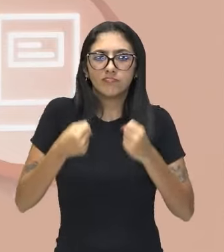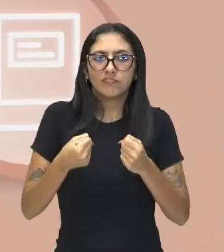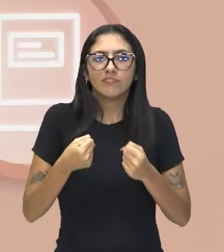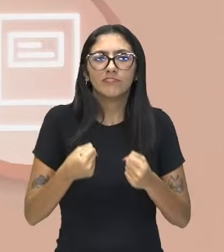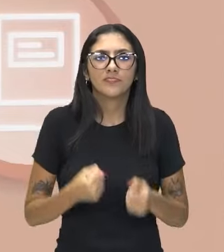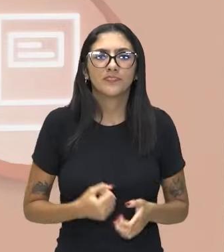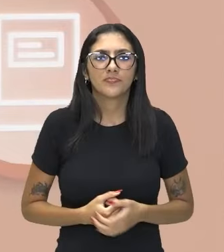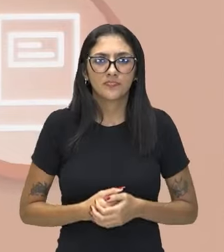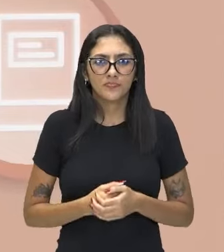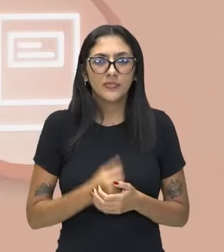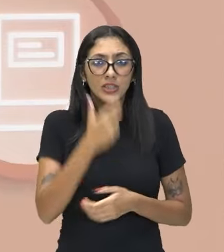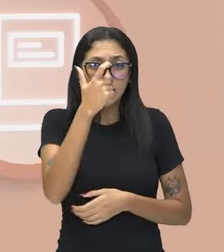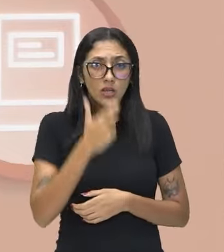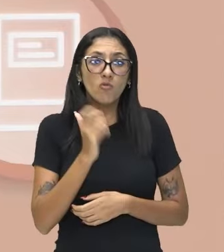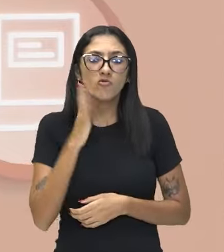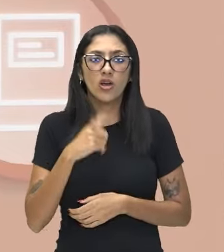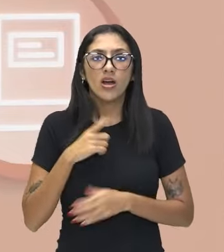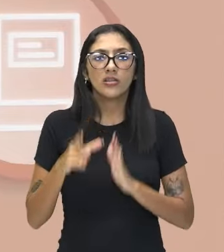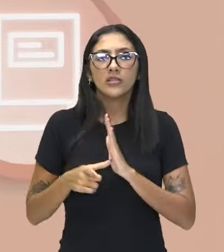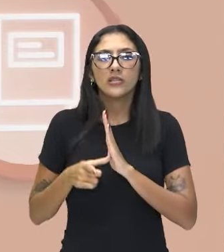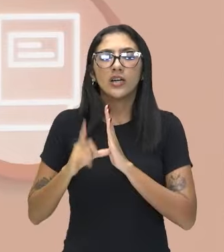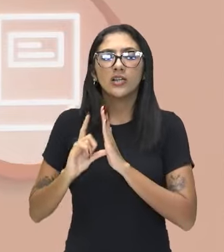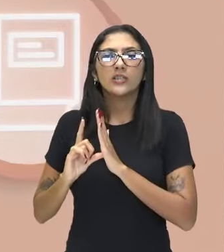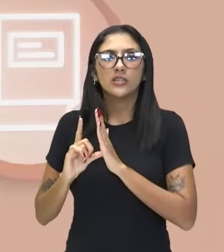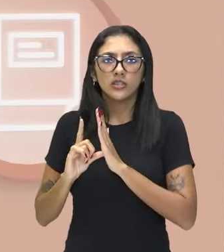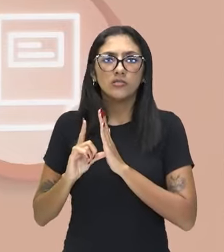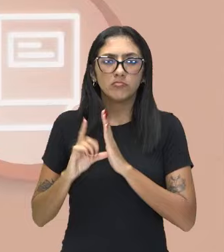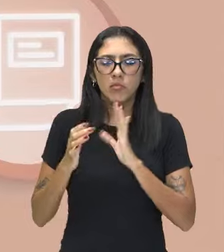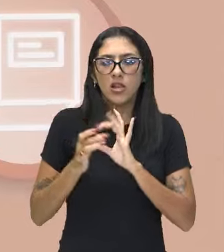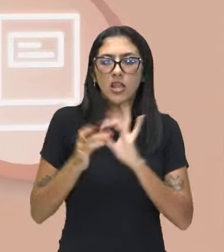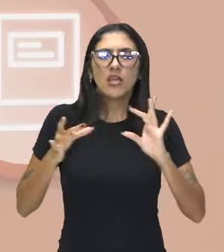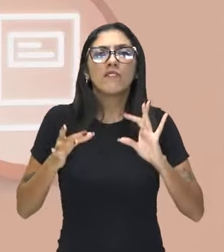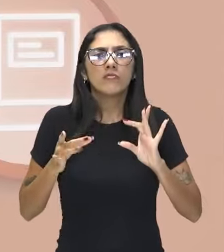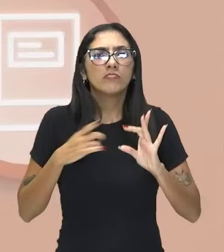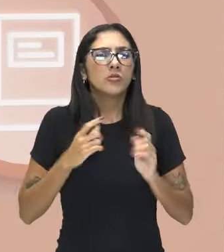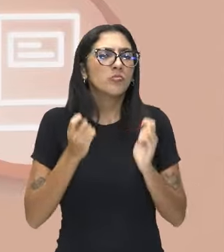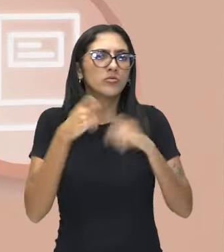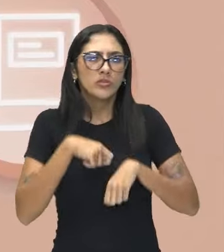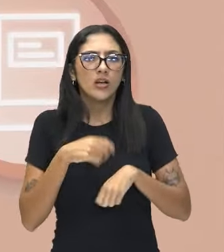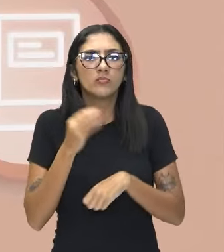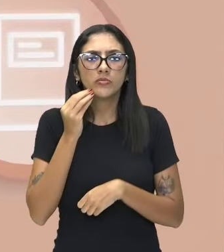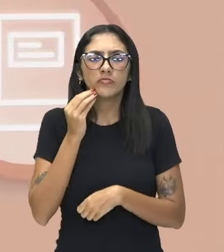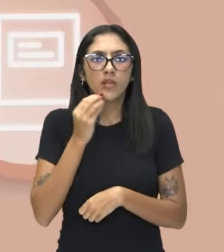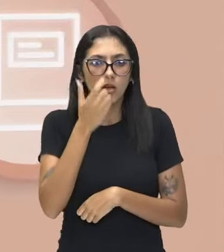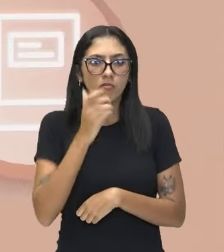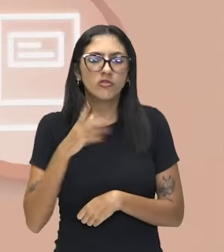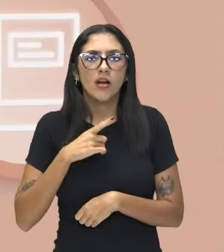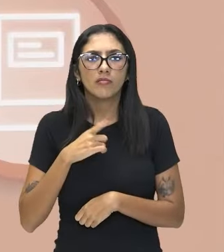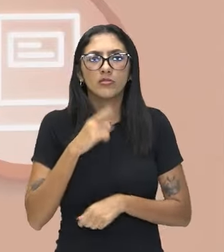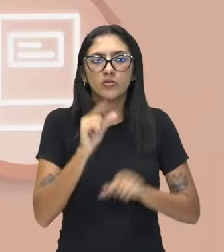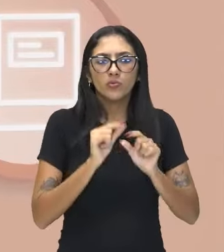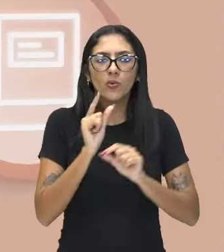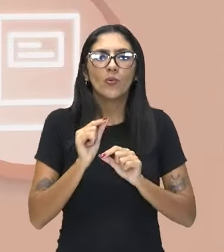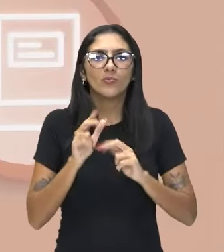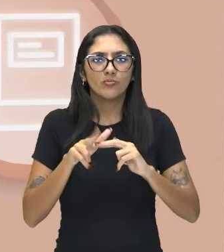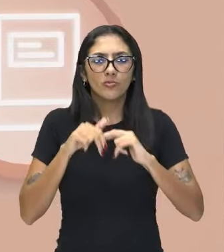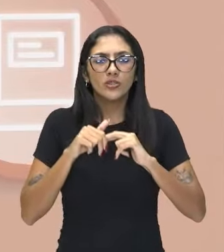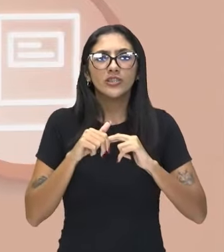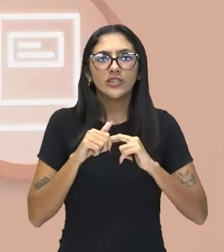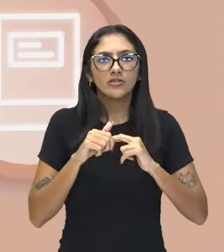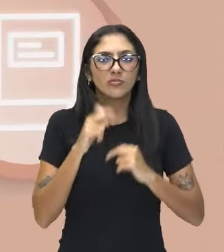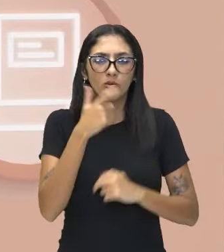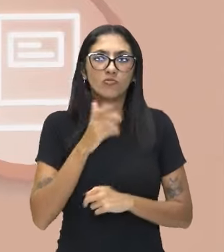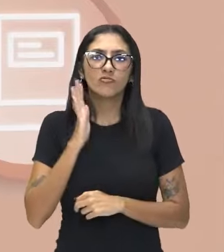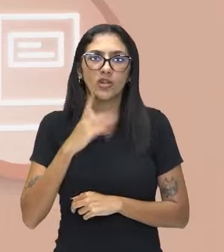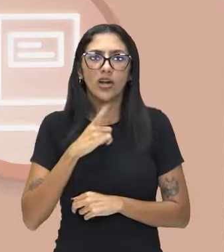que eu escolhi, porque eu sou livre. Foi eu que fiz as escolhas, por isso que eu sou condenado a essa liberdade,